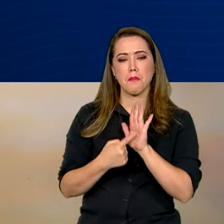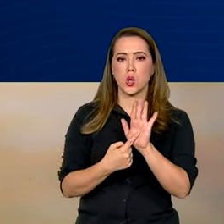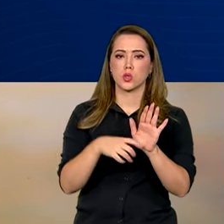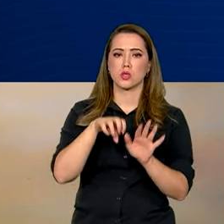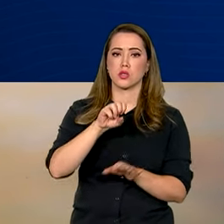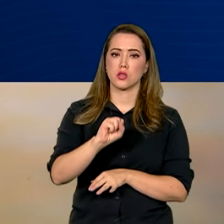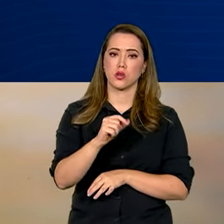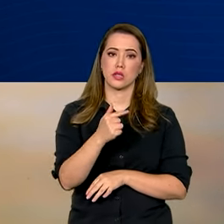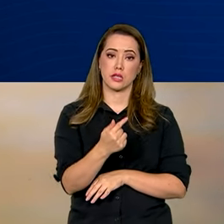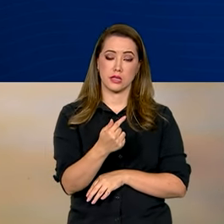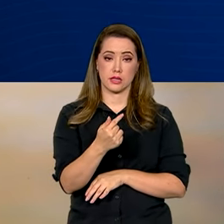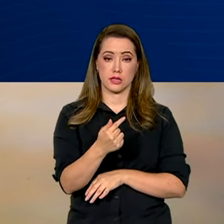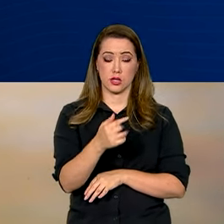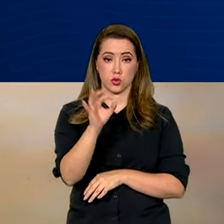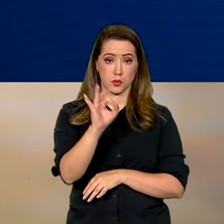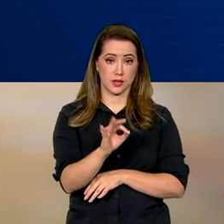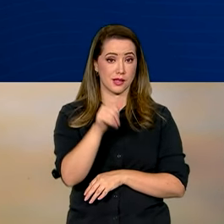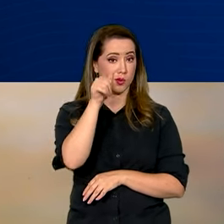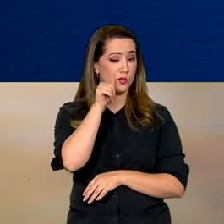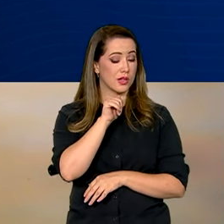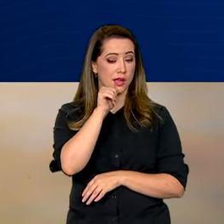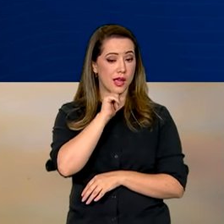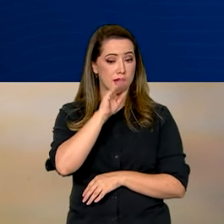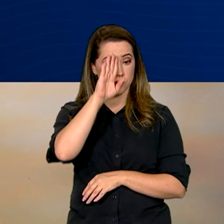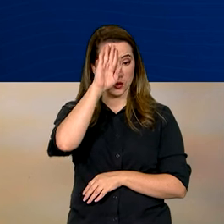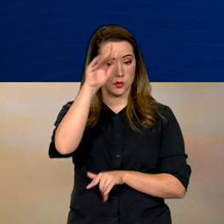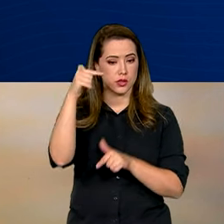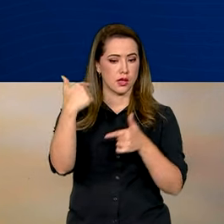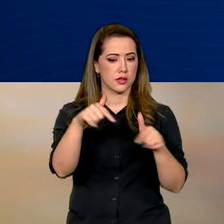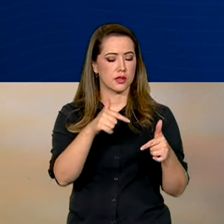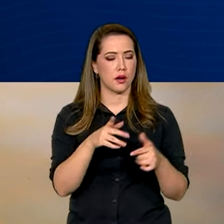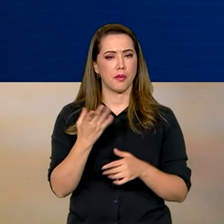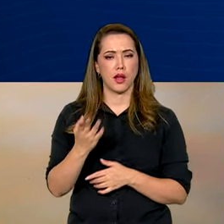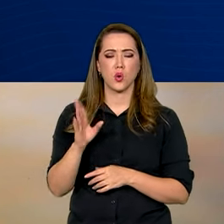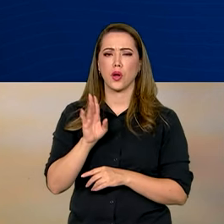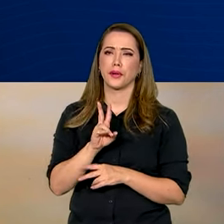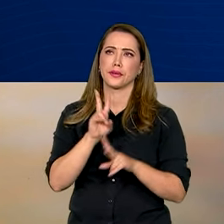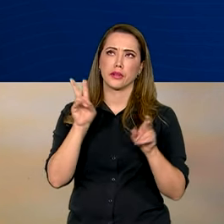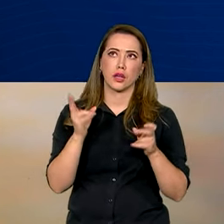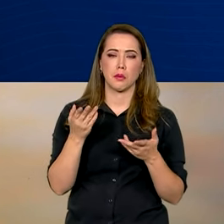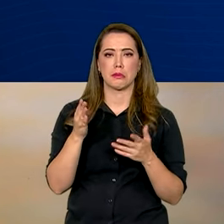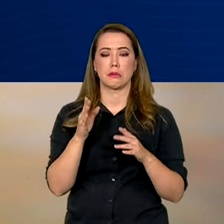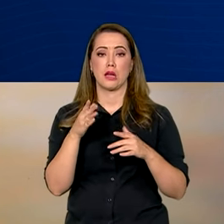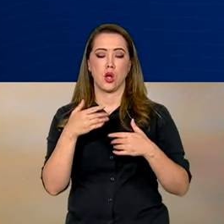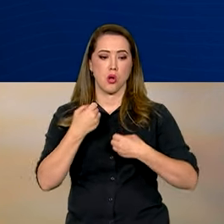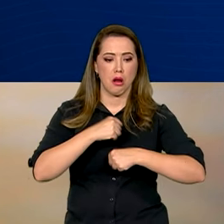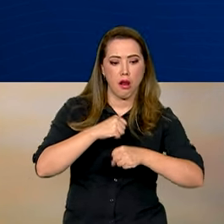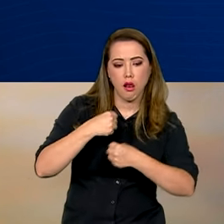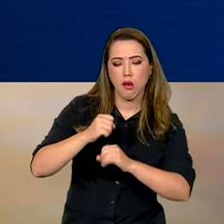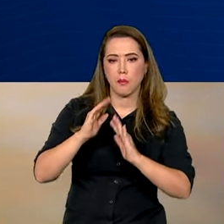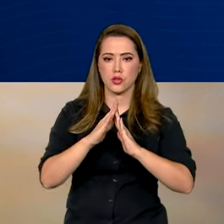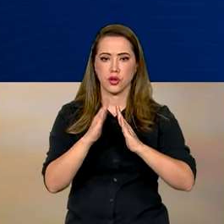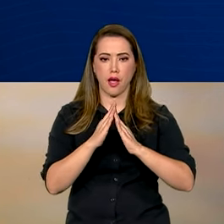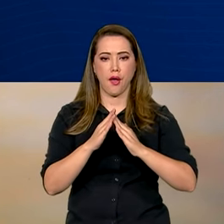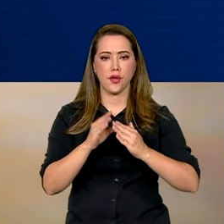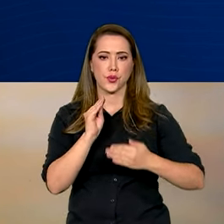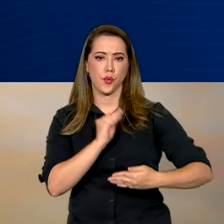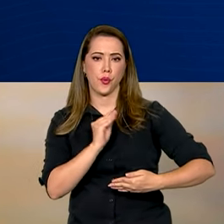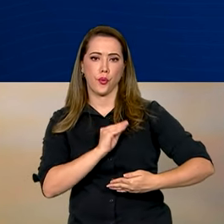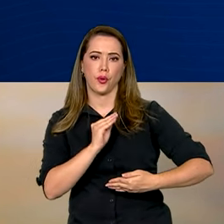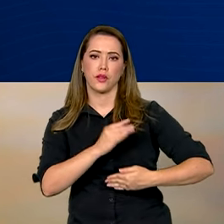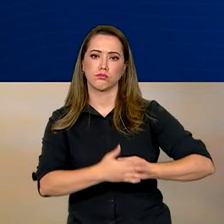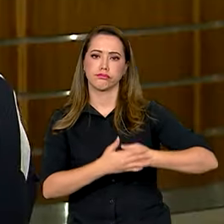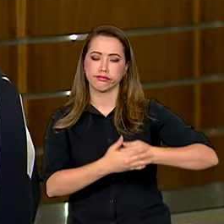eram meninas e as principais atividades eram serviços domésticos, trabalho de babá e